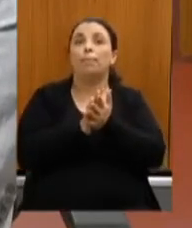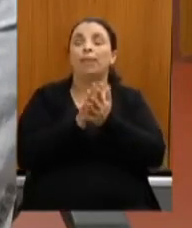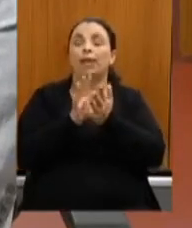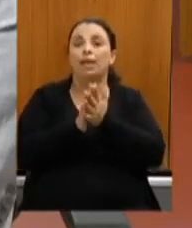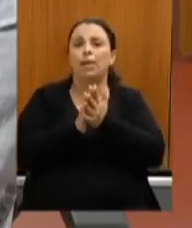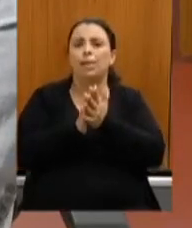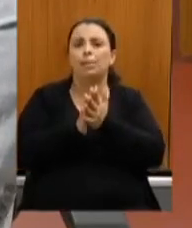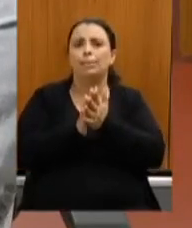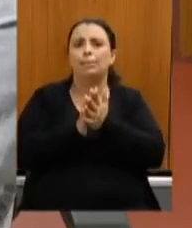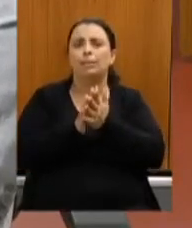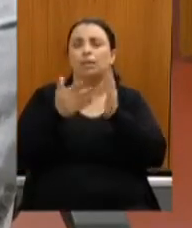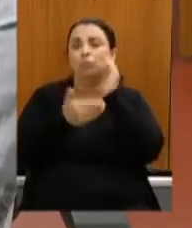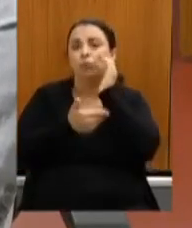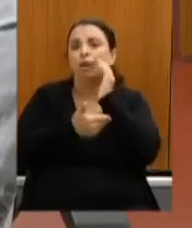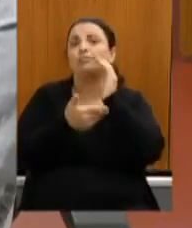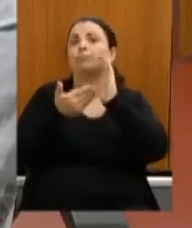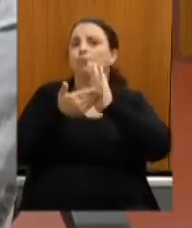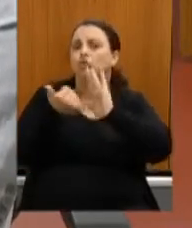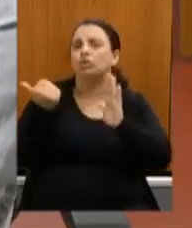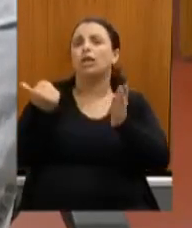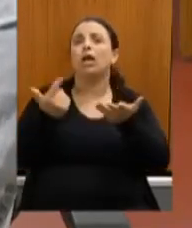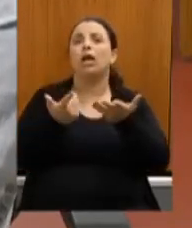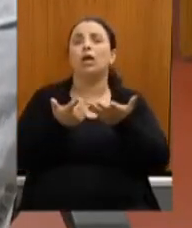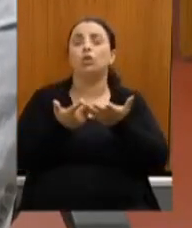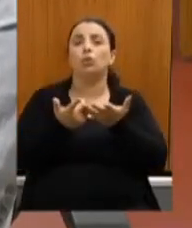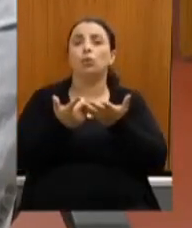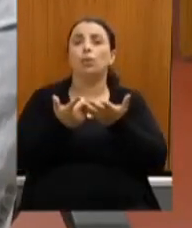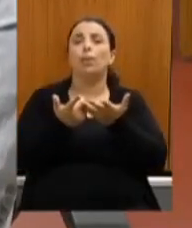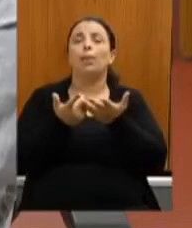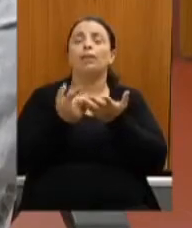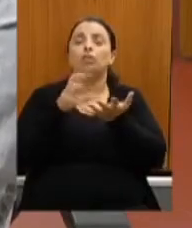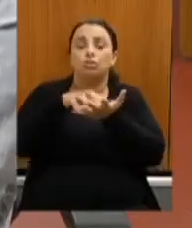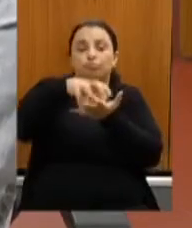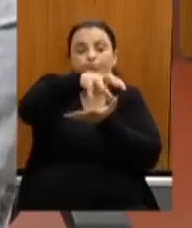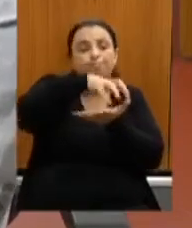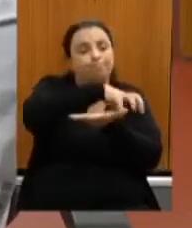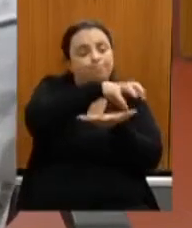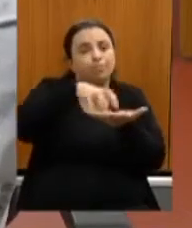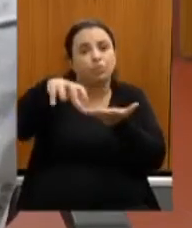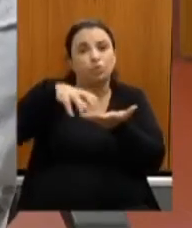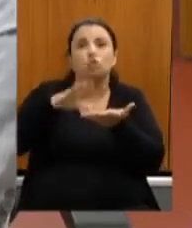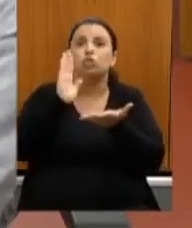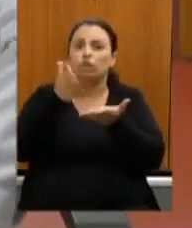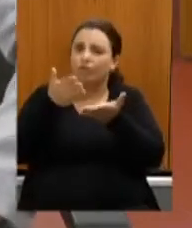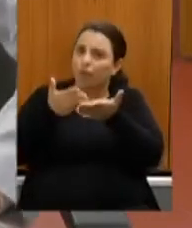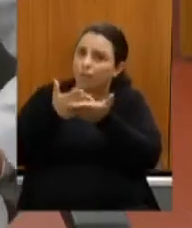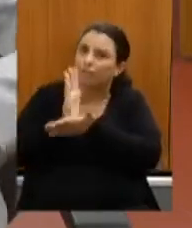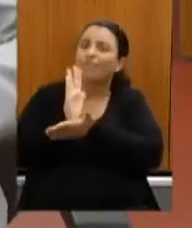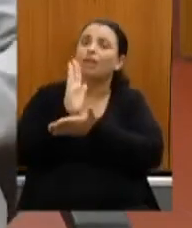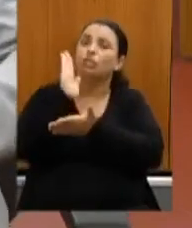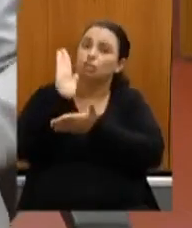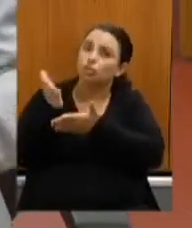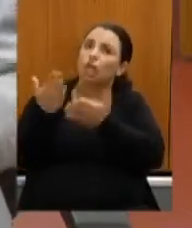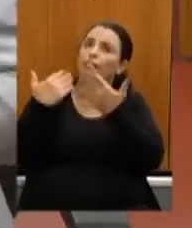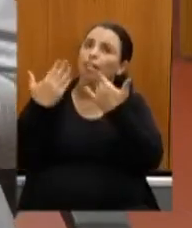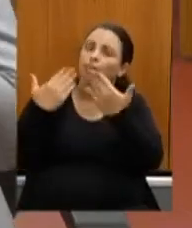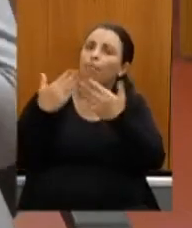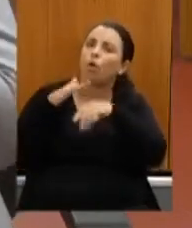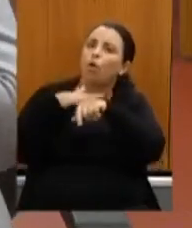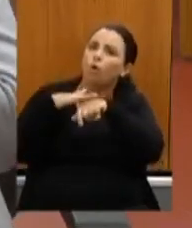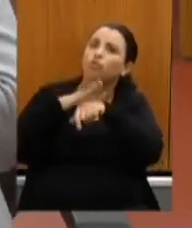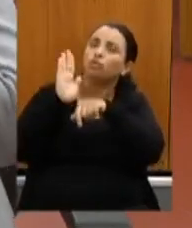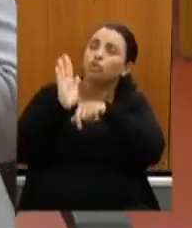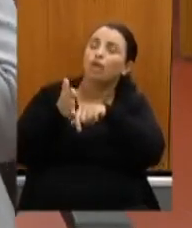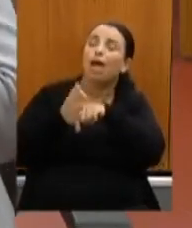no conselho do CONSEC debatida então já vem para cá com esse entendimento